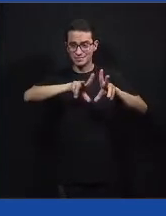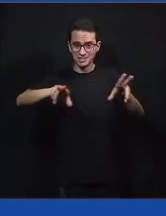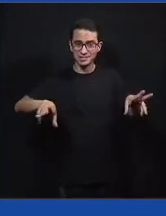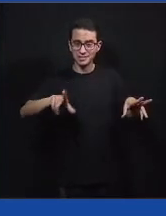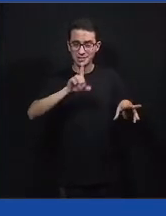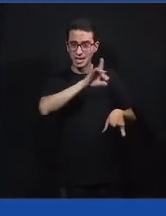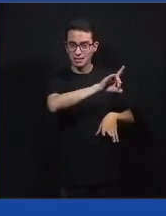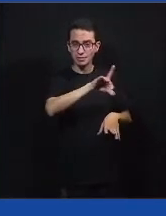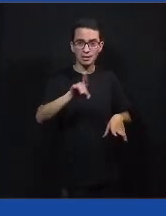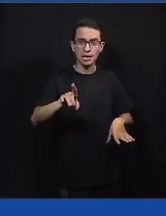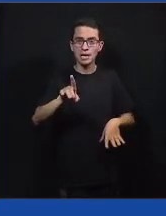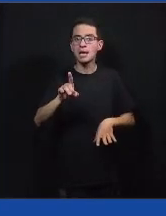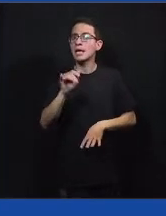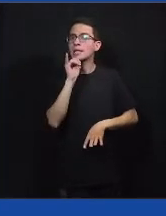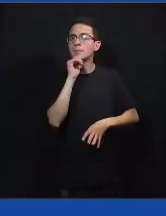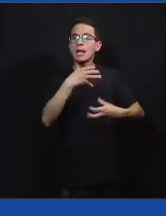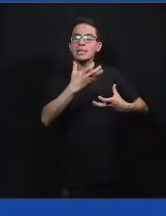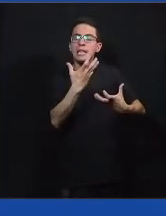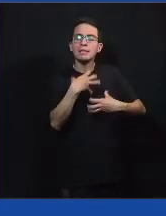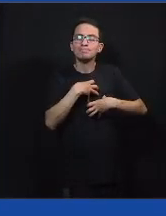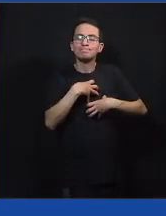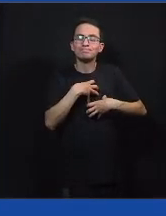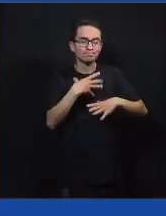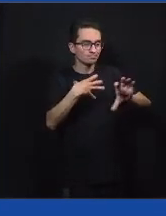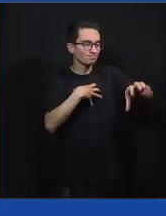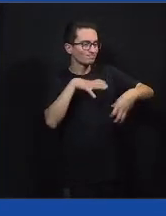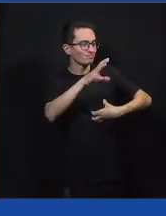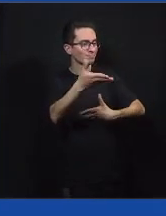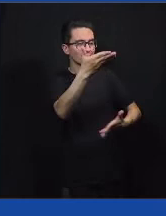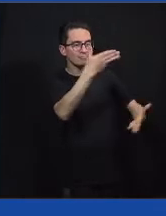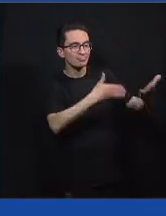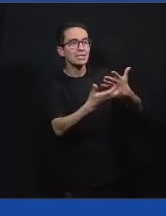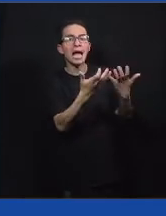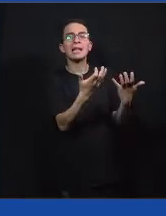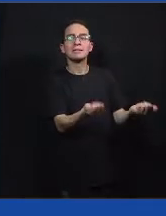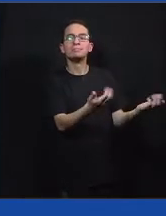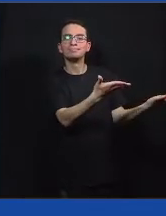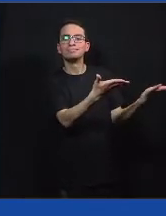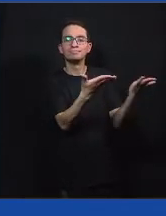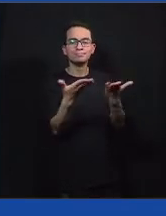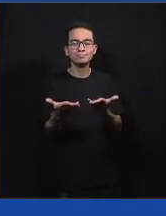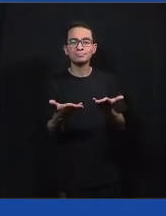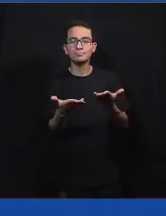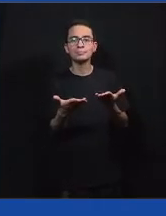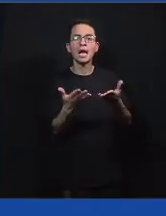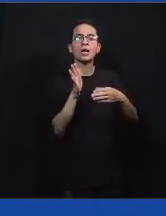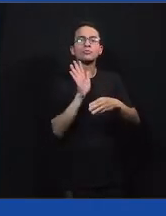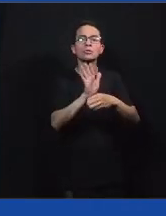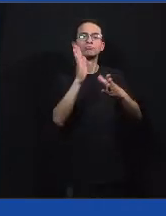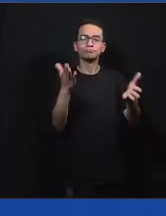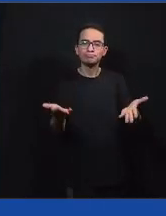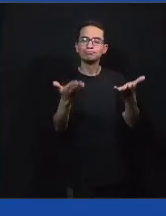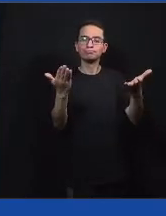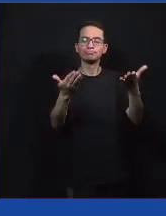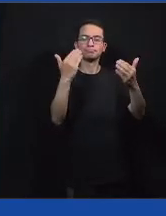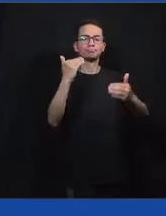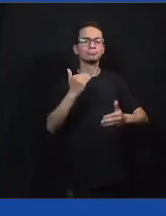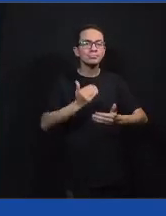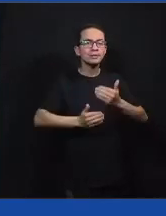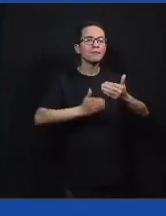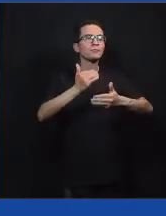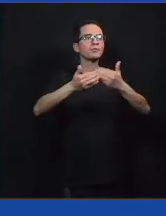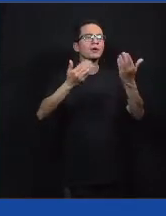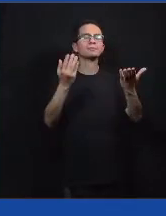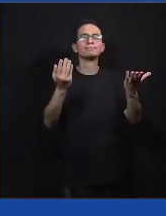Como que eu posso dizer? Ele vai... Vai nos ajudando a construir, vai nos ajudando a...